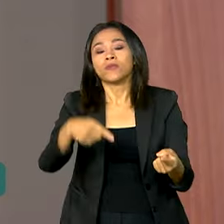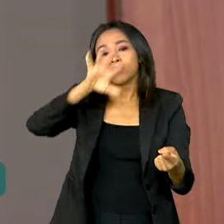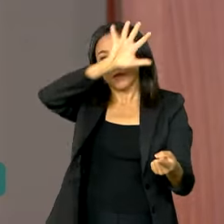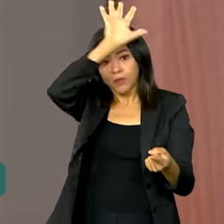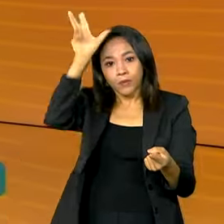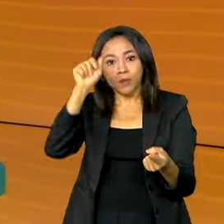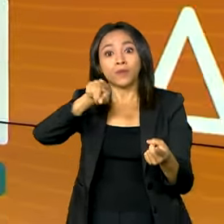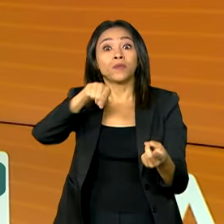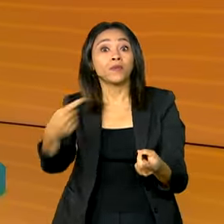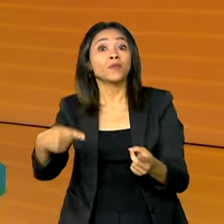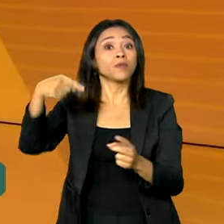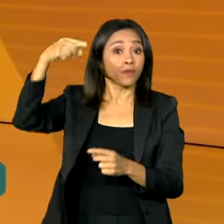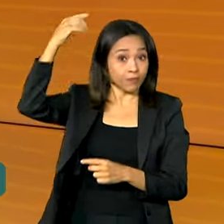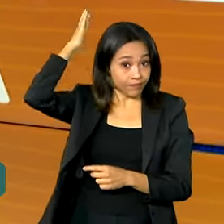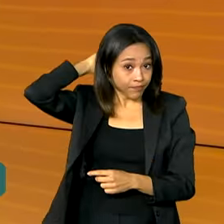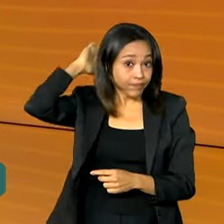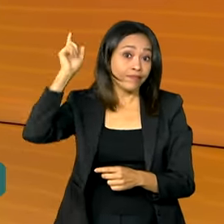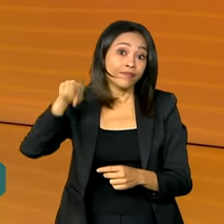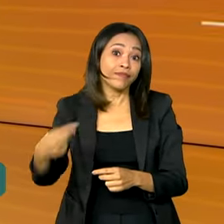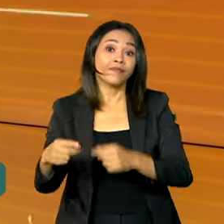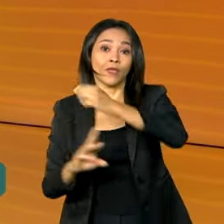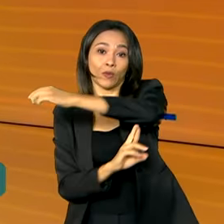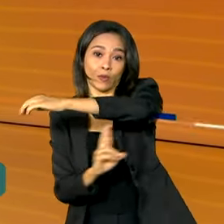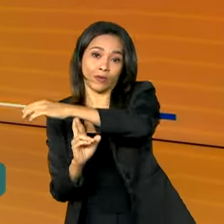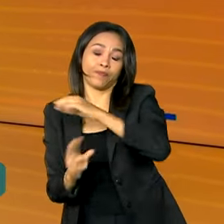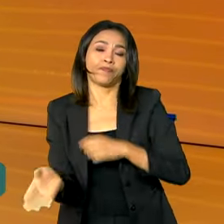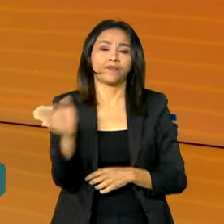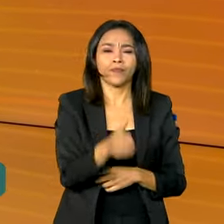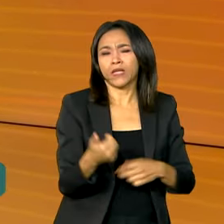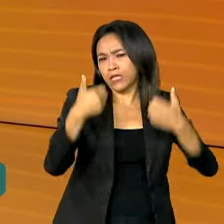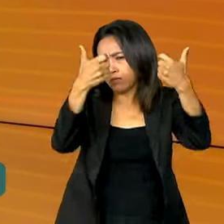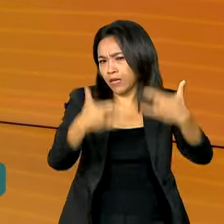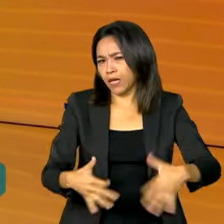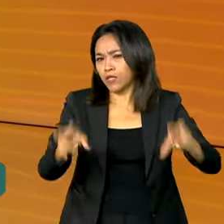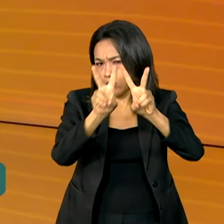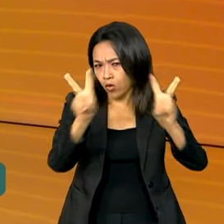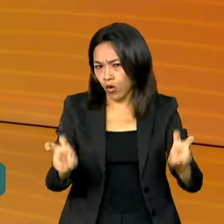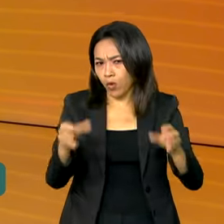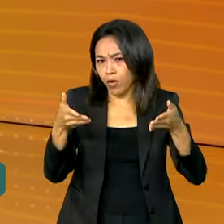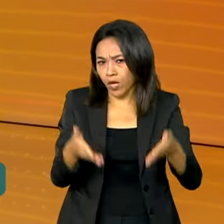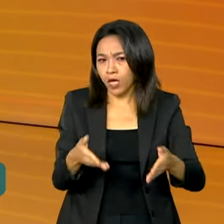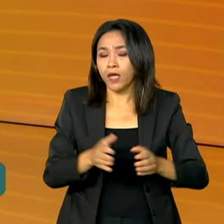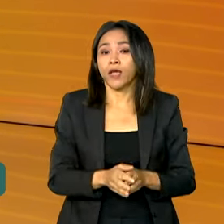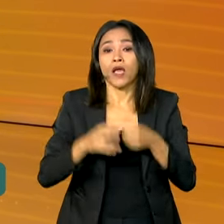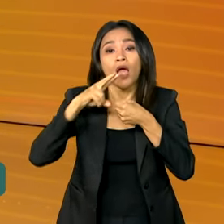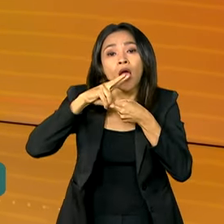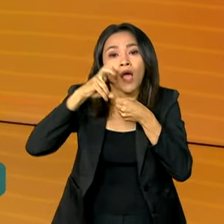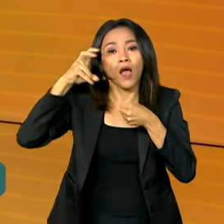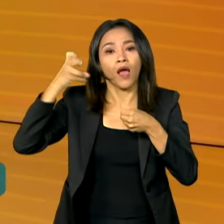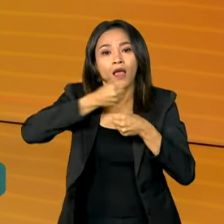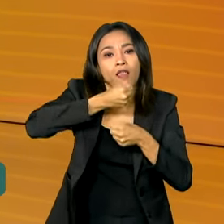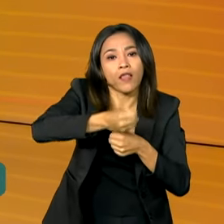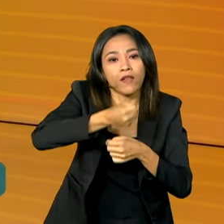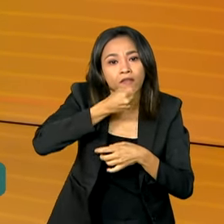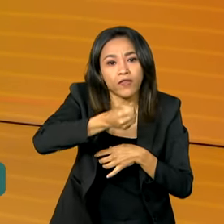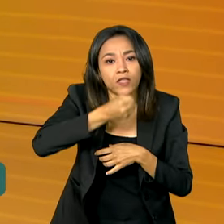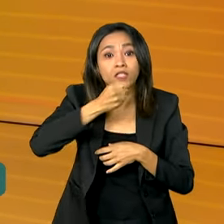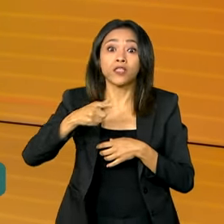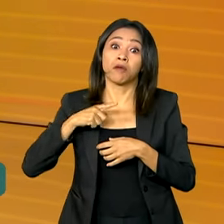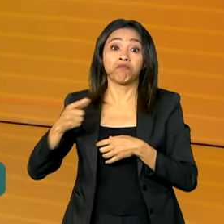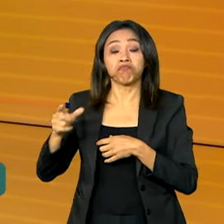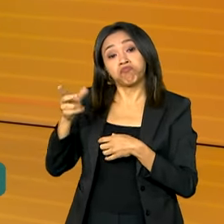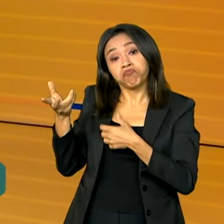Rondônia. E para falar sobre esse assunto, o programa A Voz do Brasil ouviu o secretário de Controle do